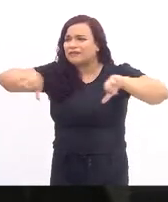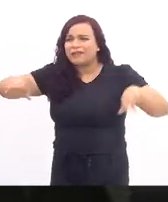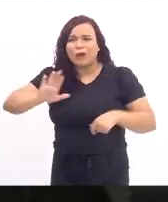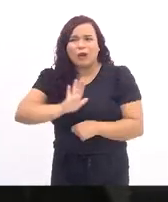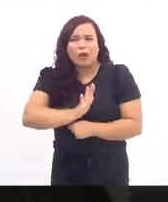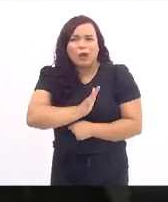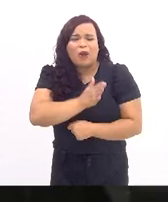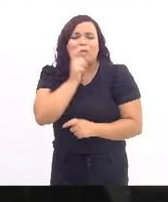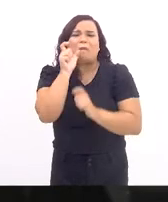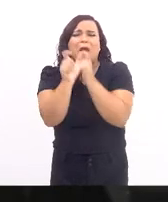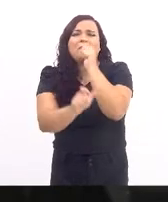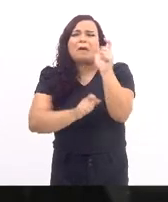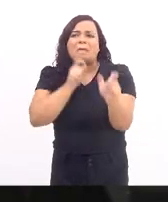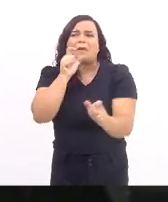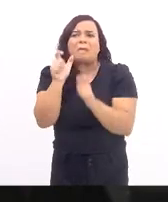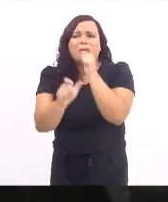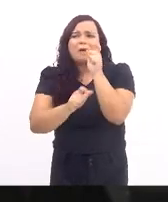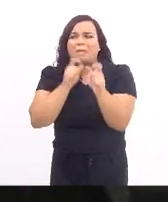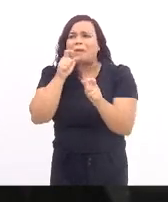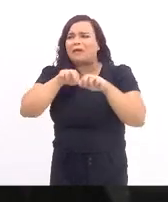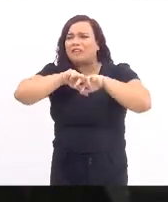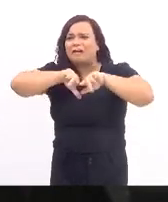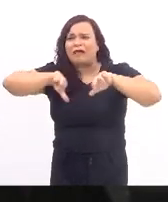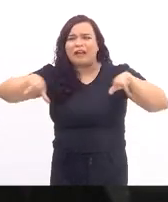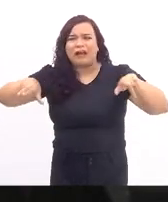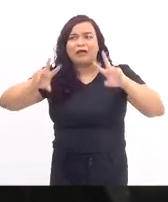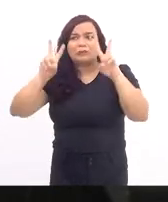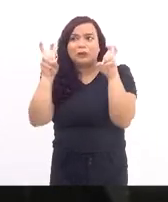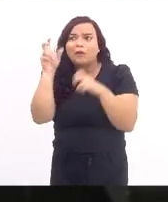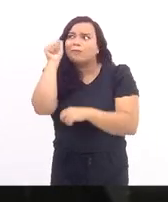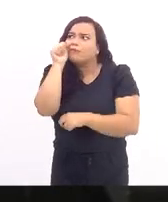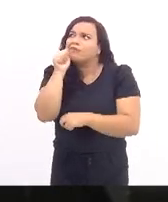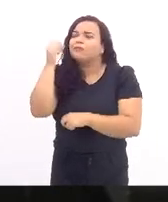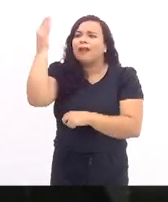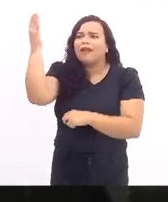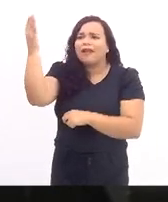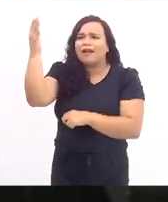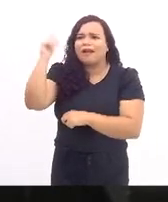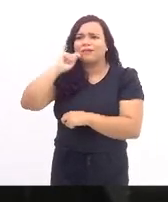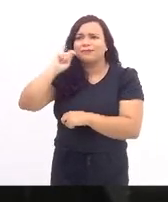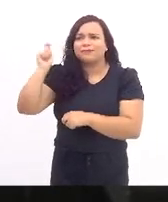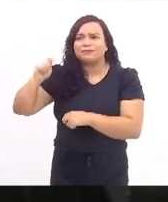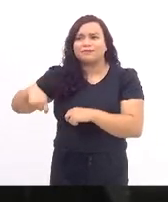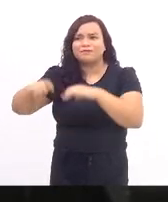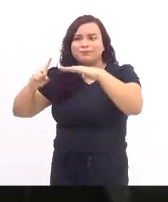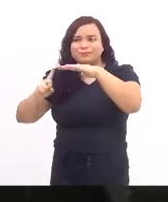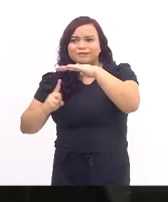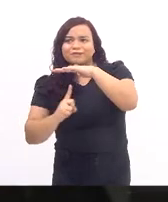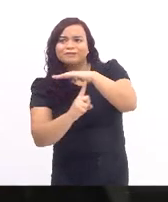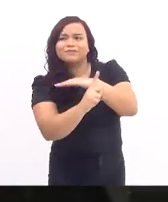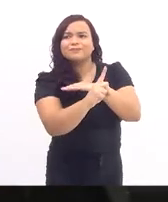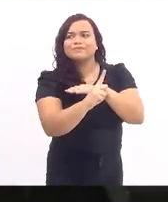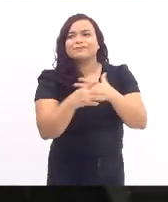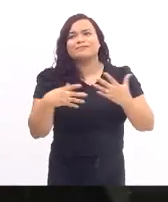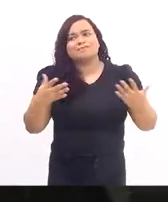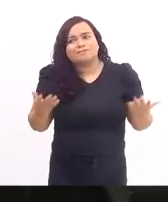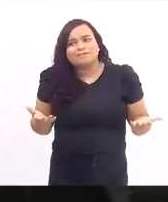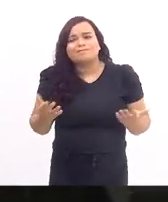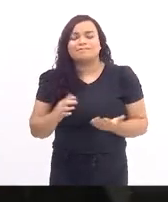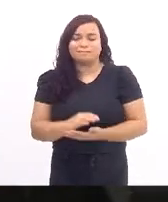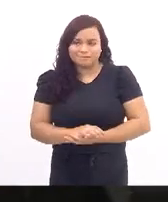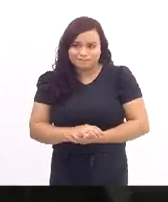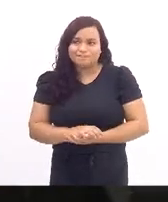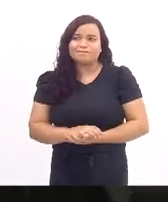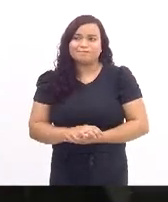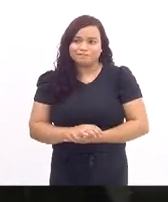em relação às refugiadas da guerra da Ucrânia.